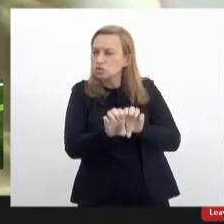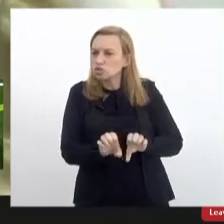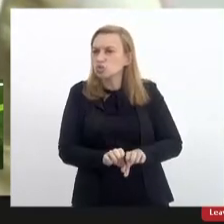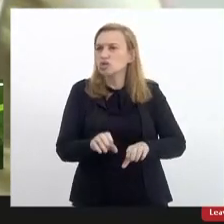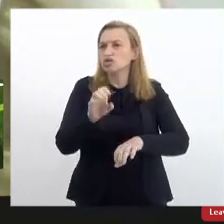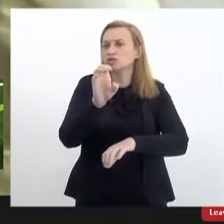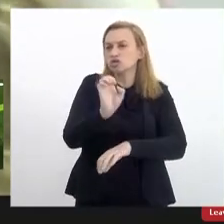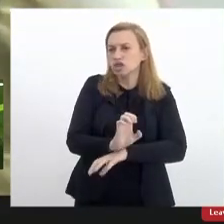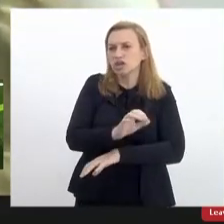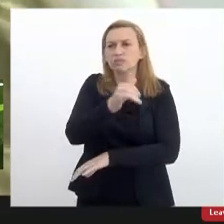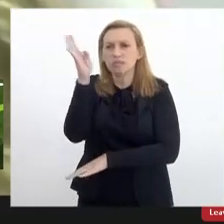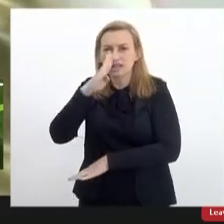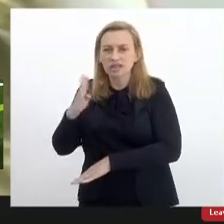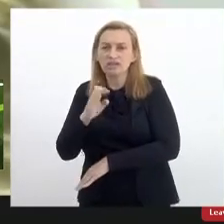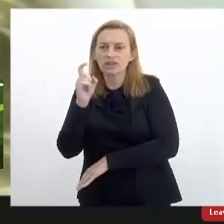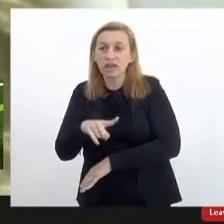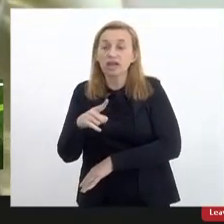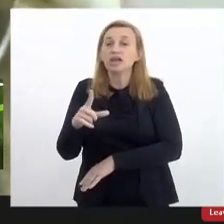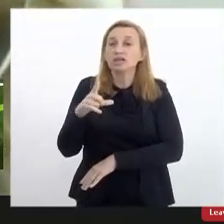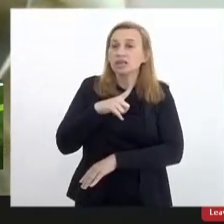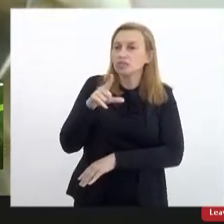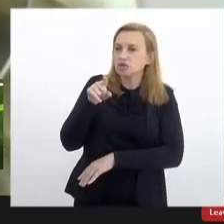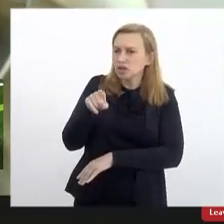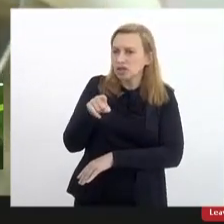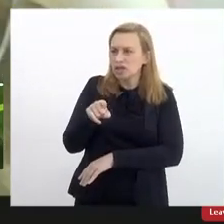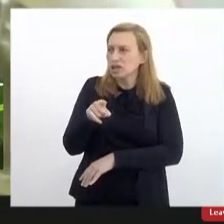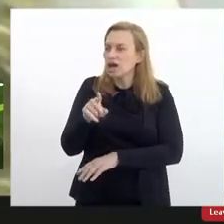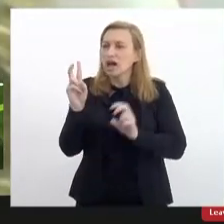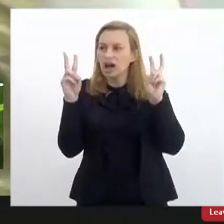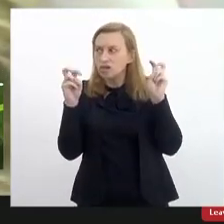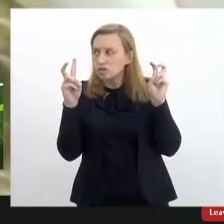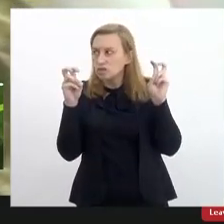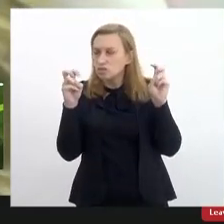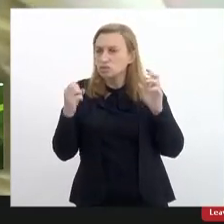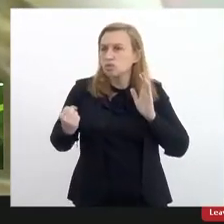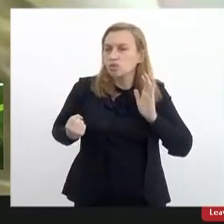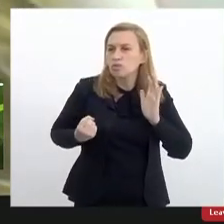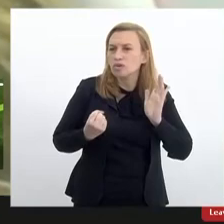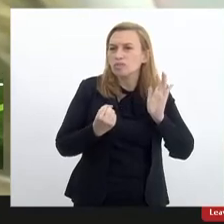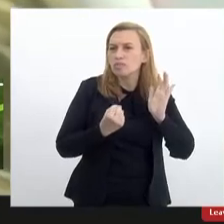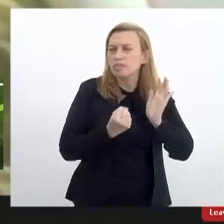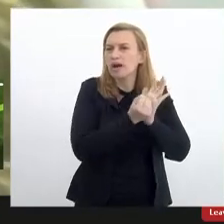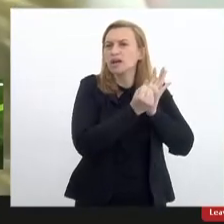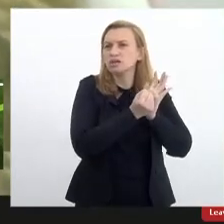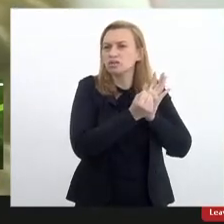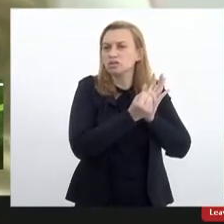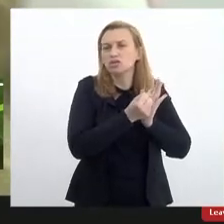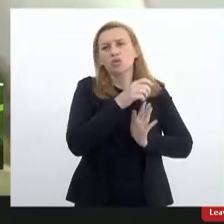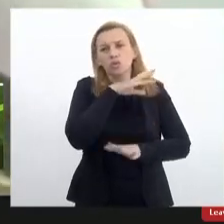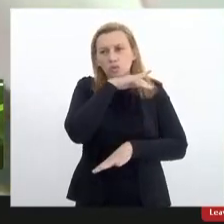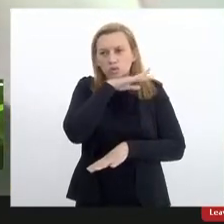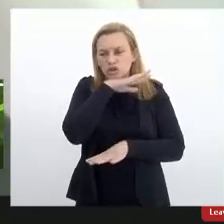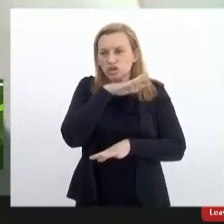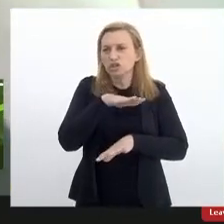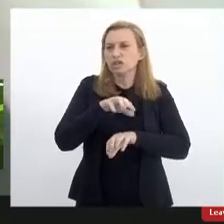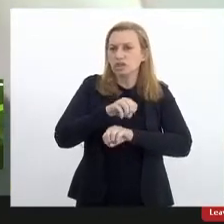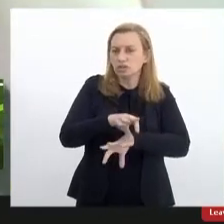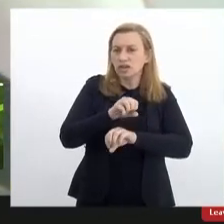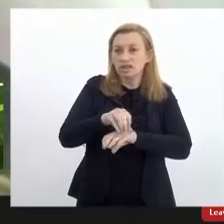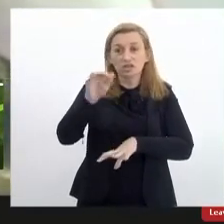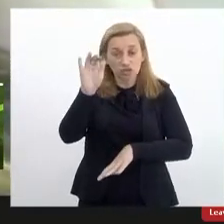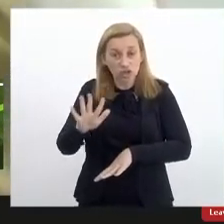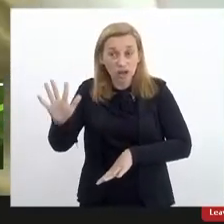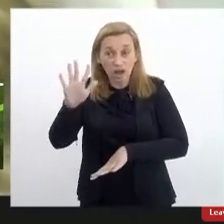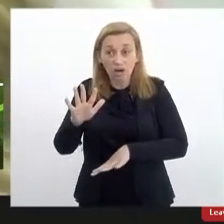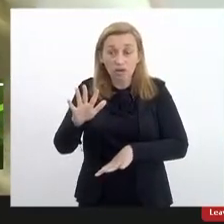Estado brasileiro, né? Nós vemos aí questões com impactos cruéis sobretudo na educação como um todo e